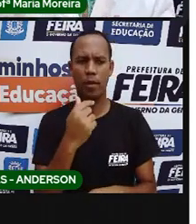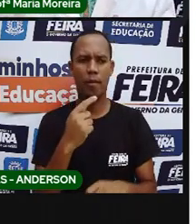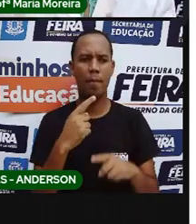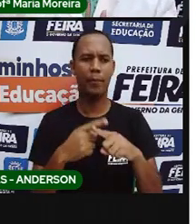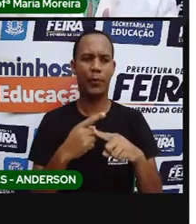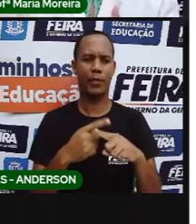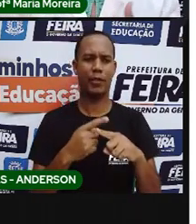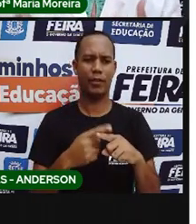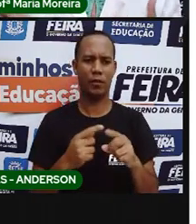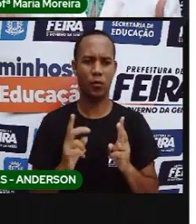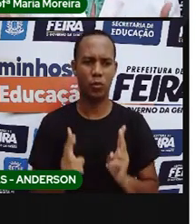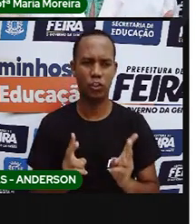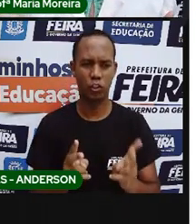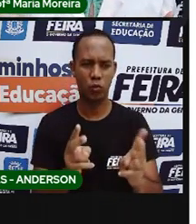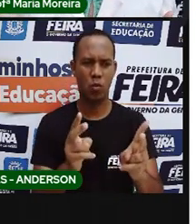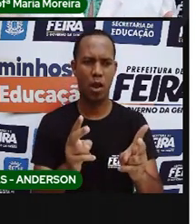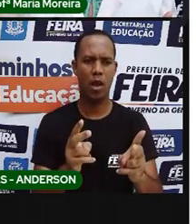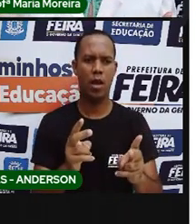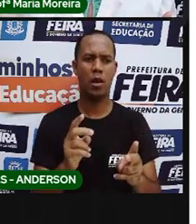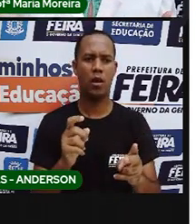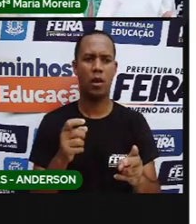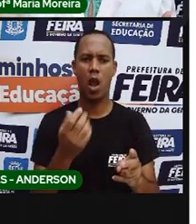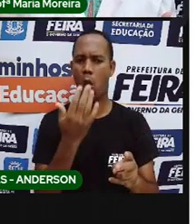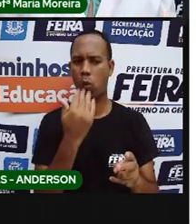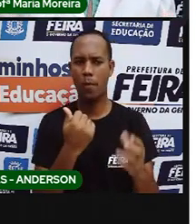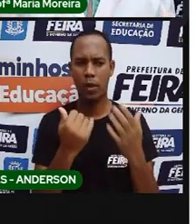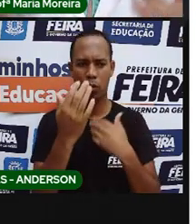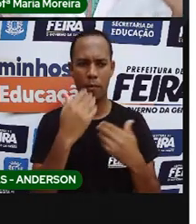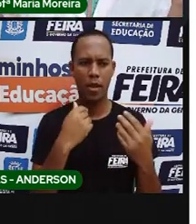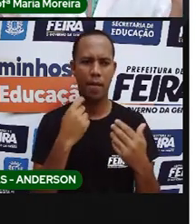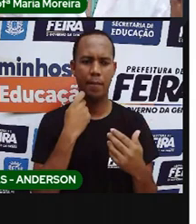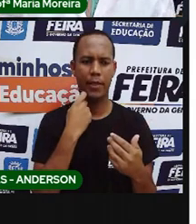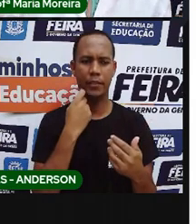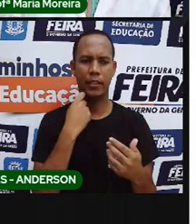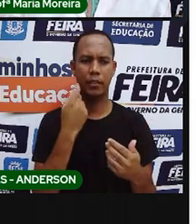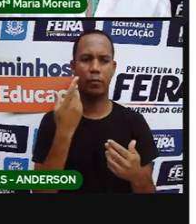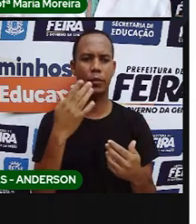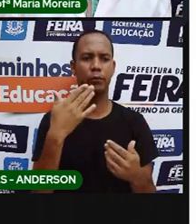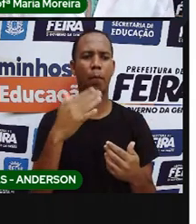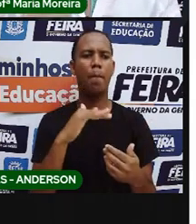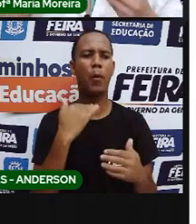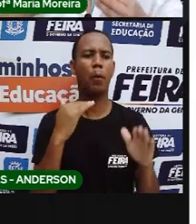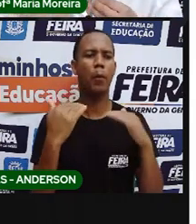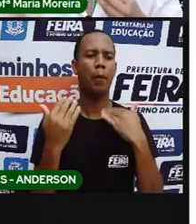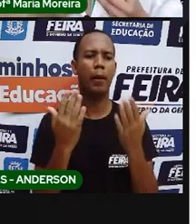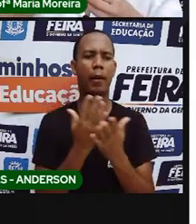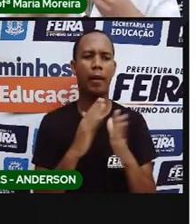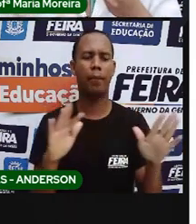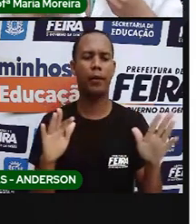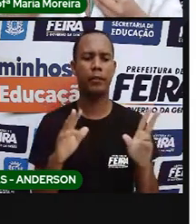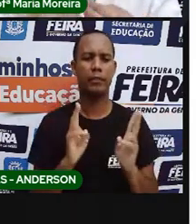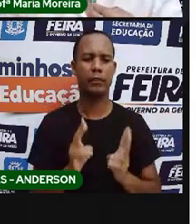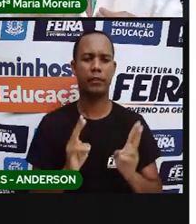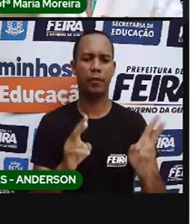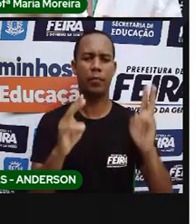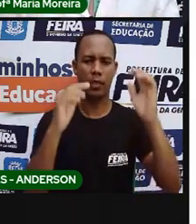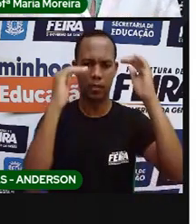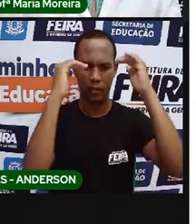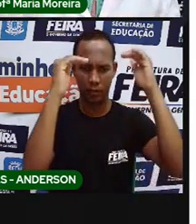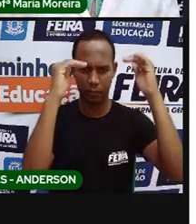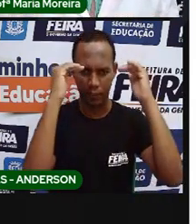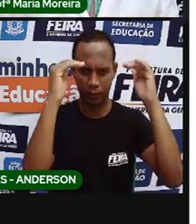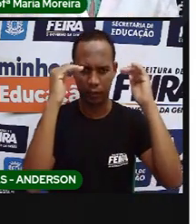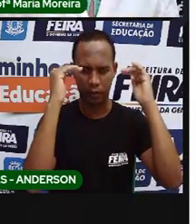pescando, os peixes, se eles não vão se reproduzir, eles não terão o inimigo lá na frente. eles estão sempre respeitando